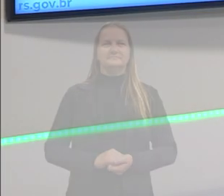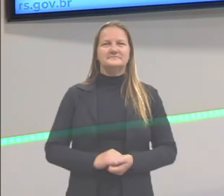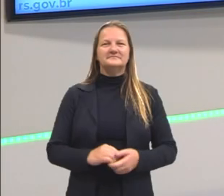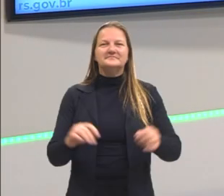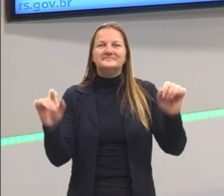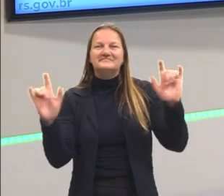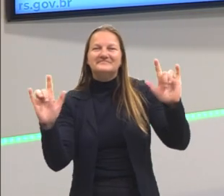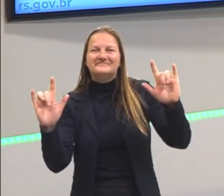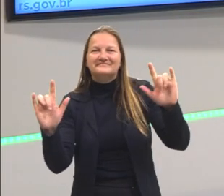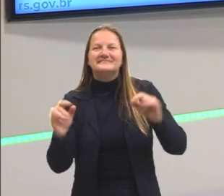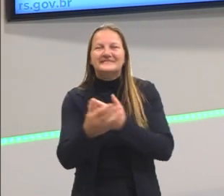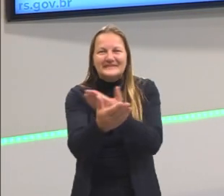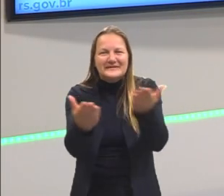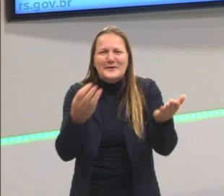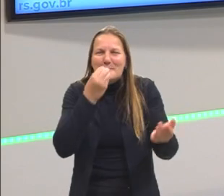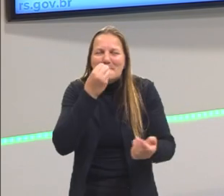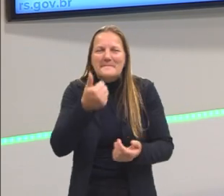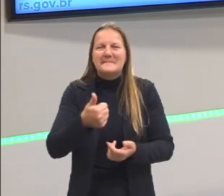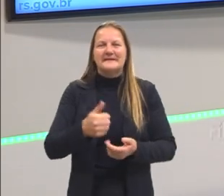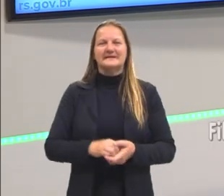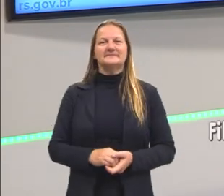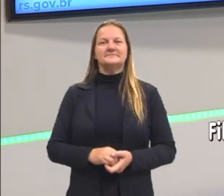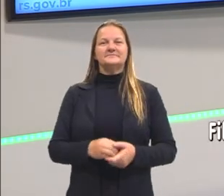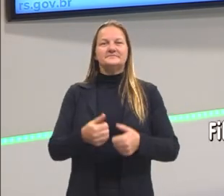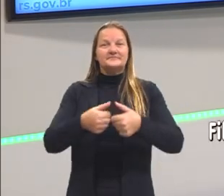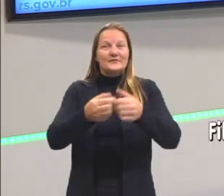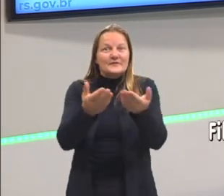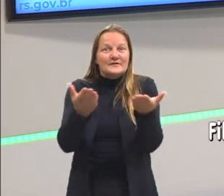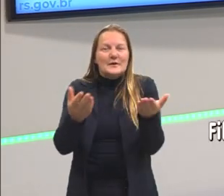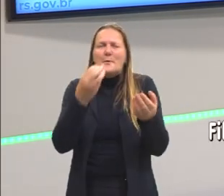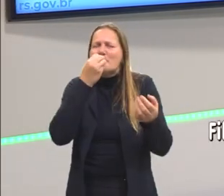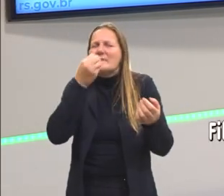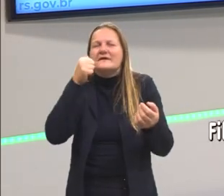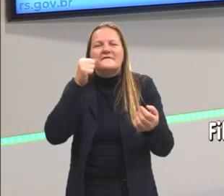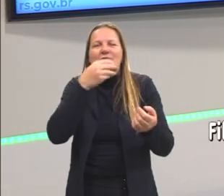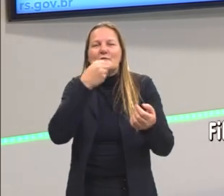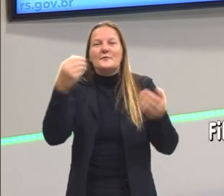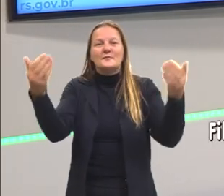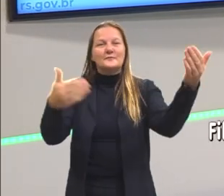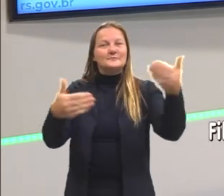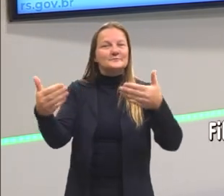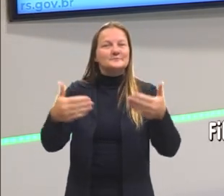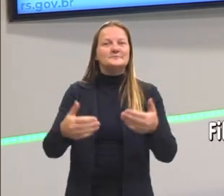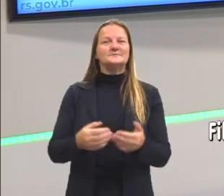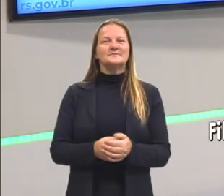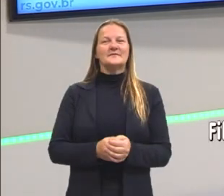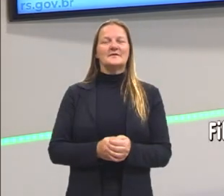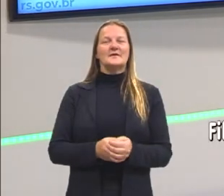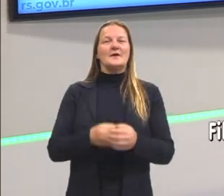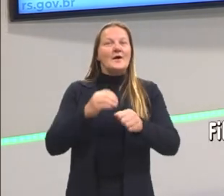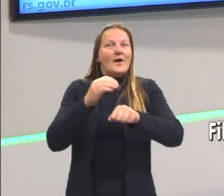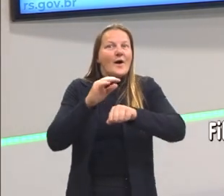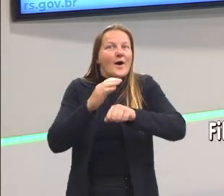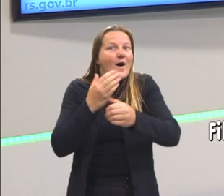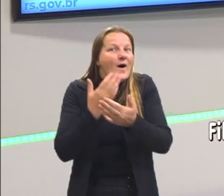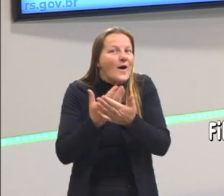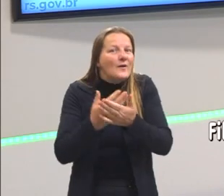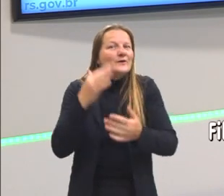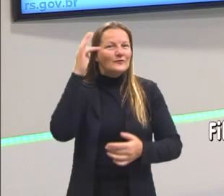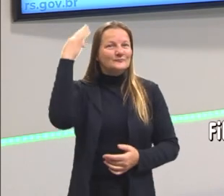Fala aí, rapaziada, tudo bem? Como vocês estão? Sejam todos bem-vindos, todas bem-vindas a mais uma aula de